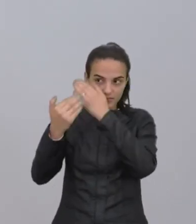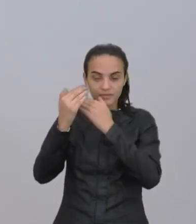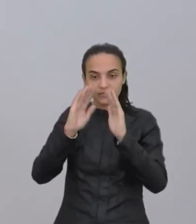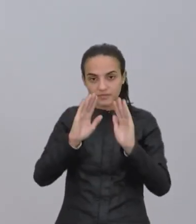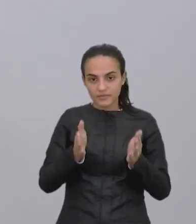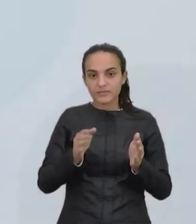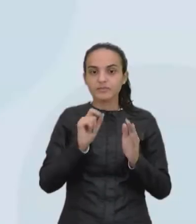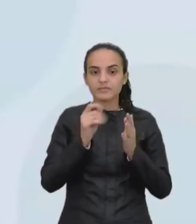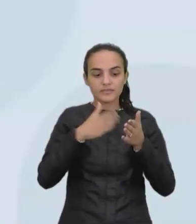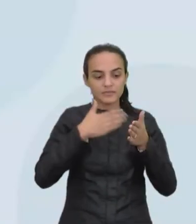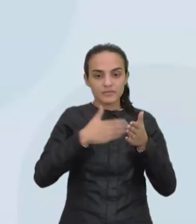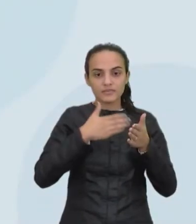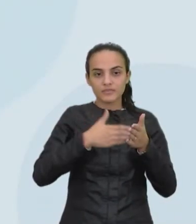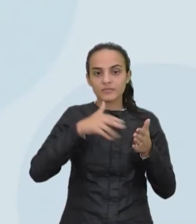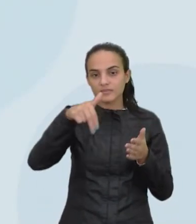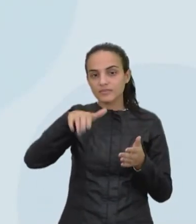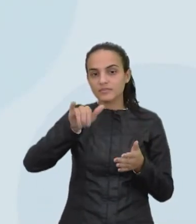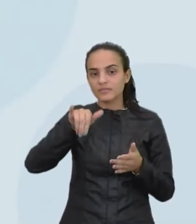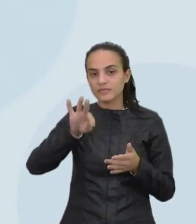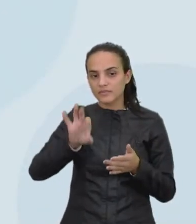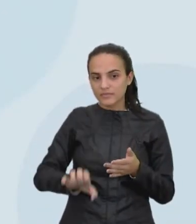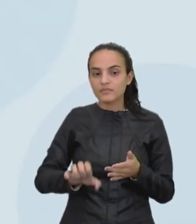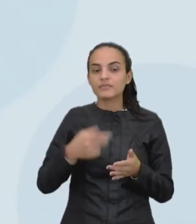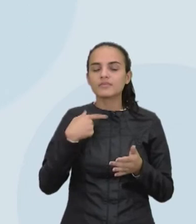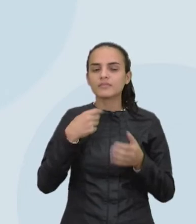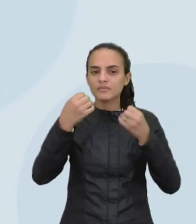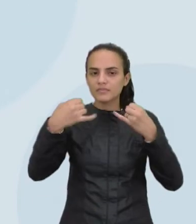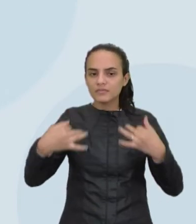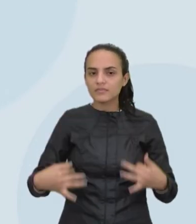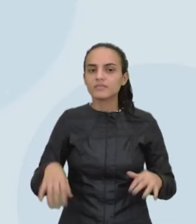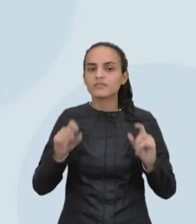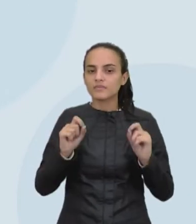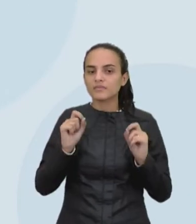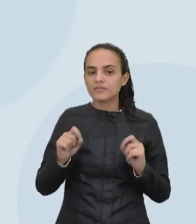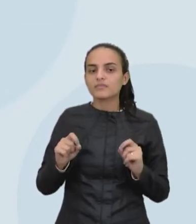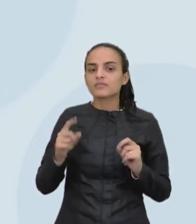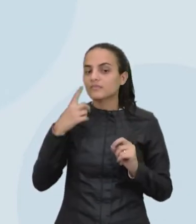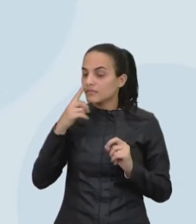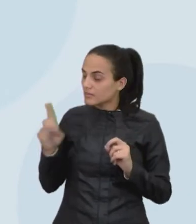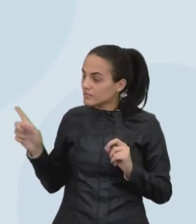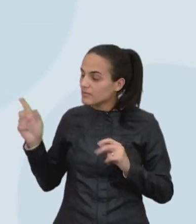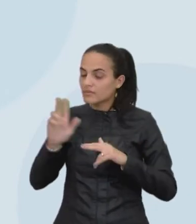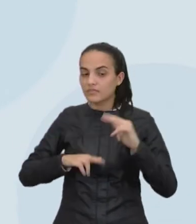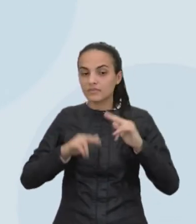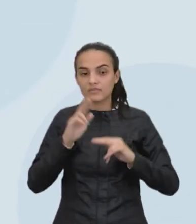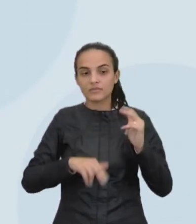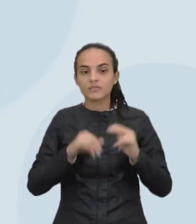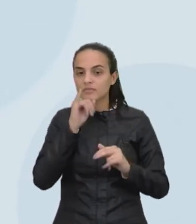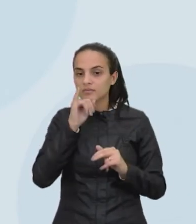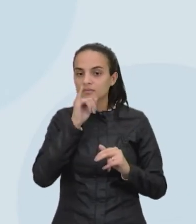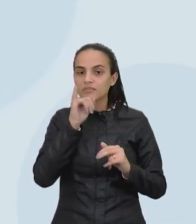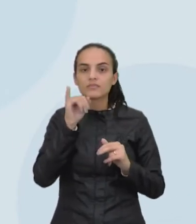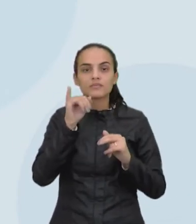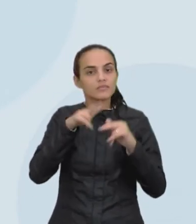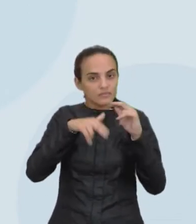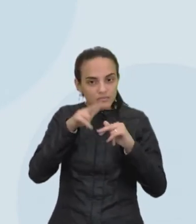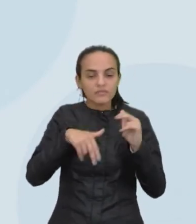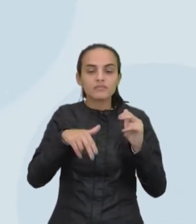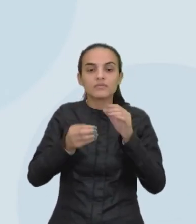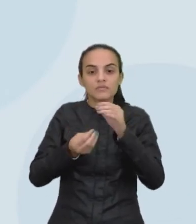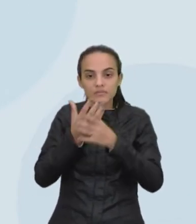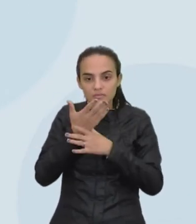da revista Nature, que fala a respeito, olha só, da massa dos objetos, né. Então, a massa dos objetos